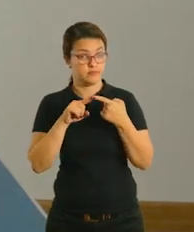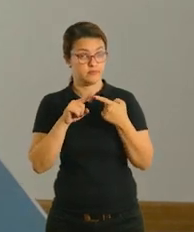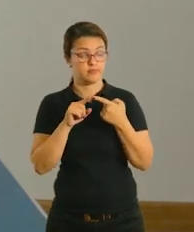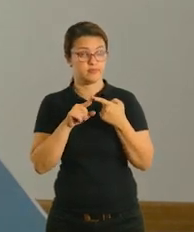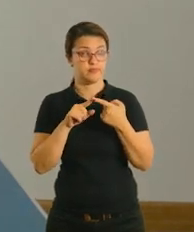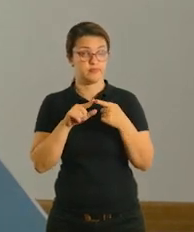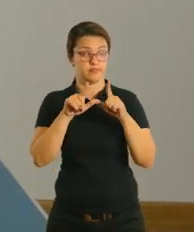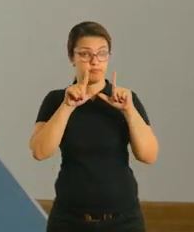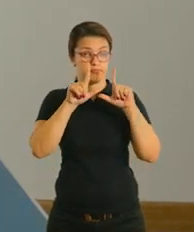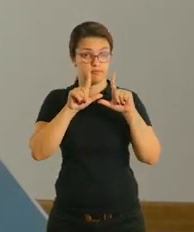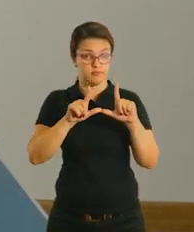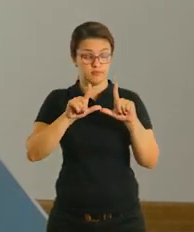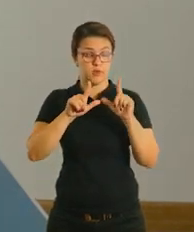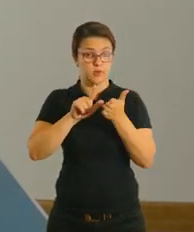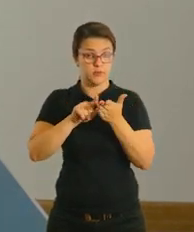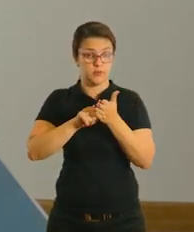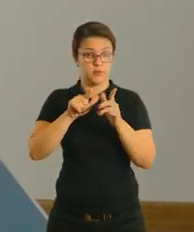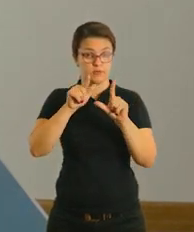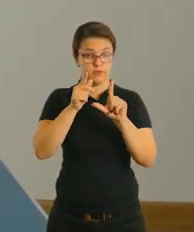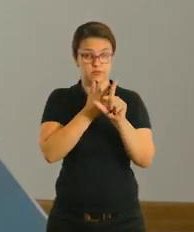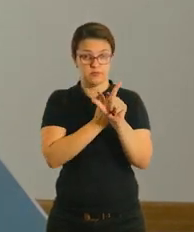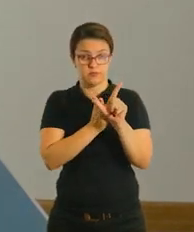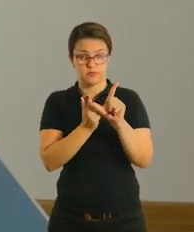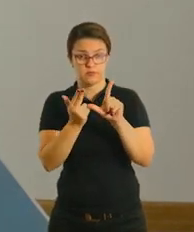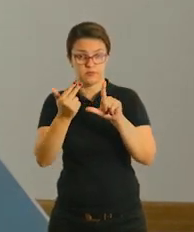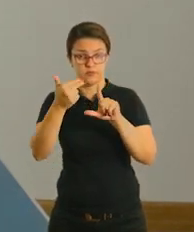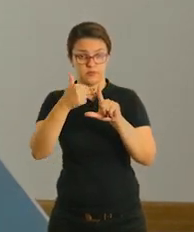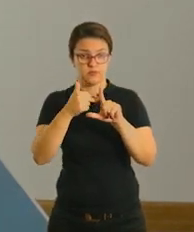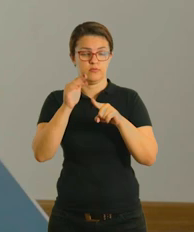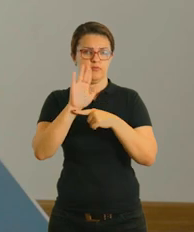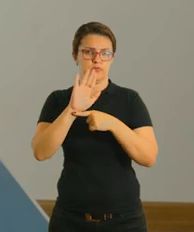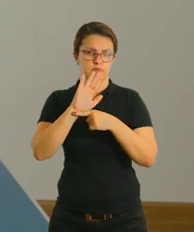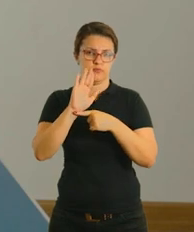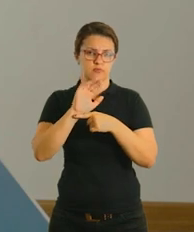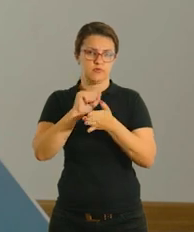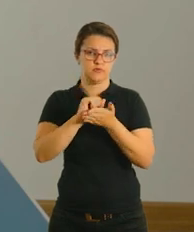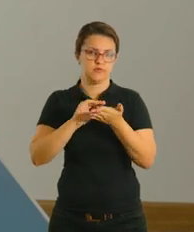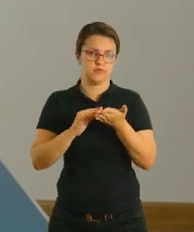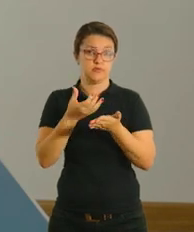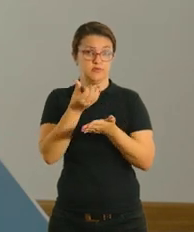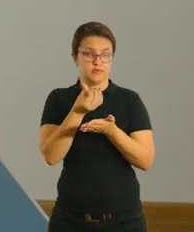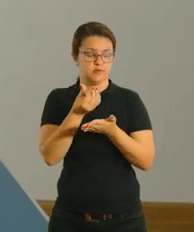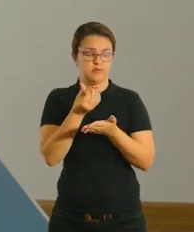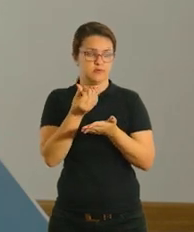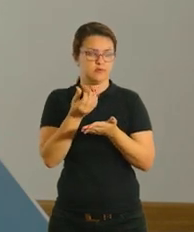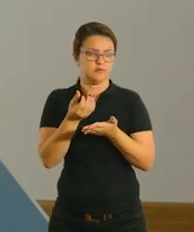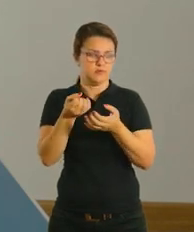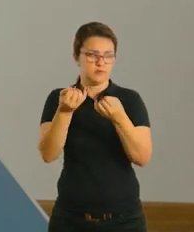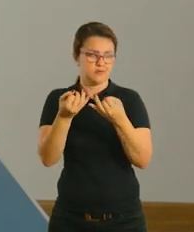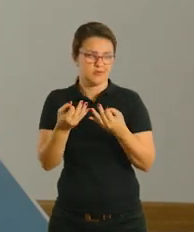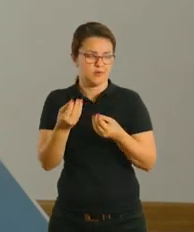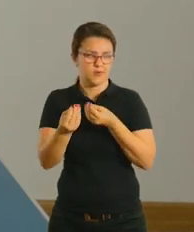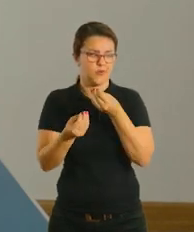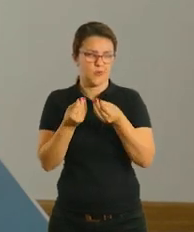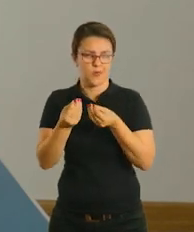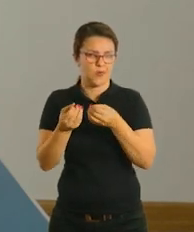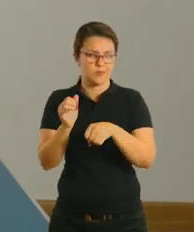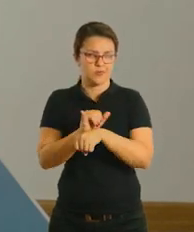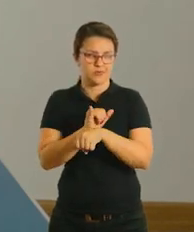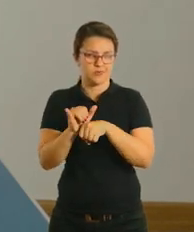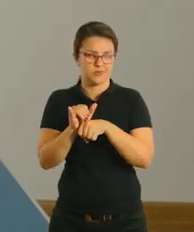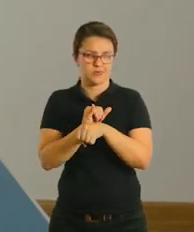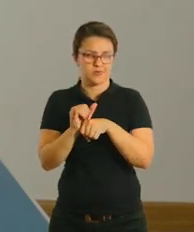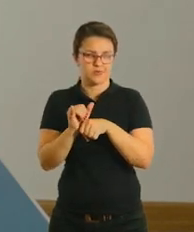você tem dúvidas sobre como realizar esses cartões, consulta na videoaula número 6, sobre o baralho corporal, que você pode utilizar a mesma estratégia.